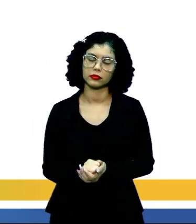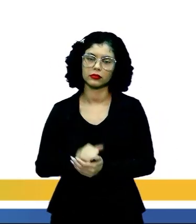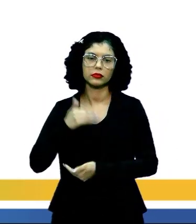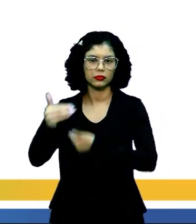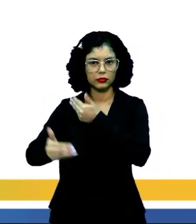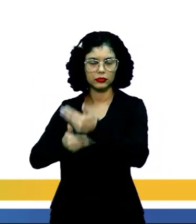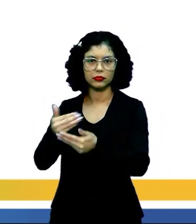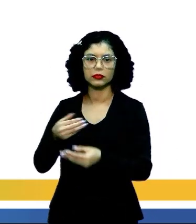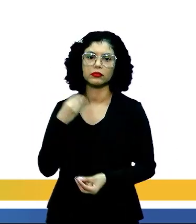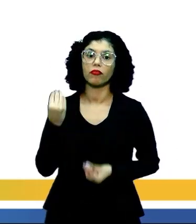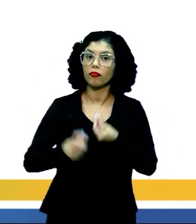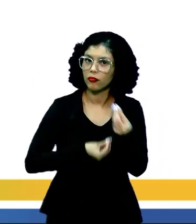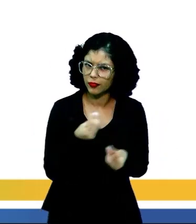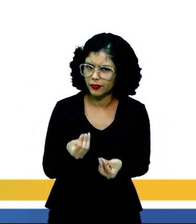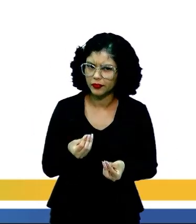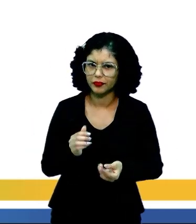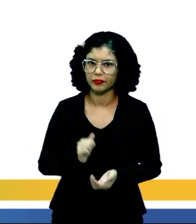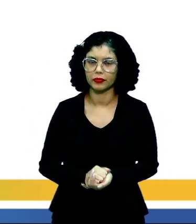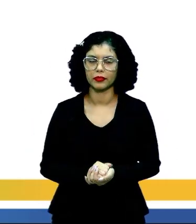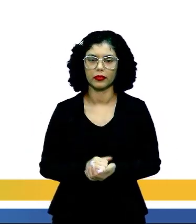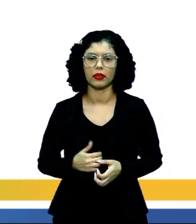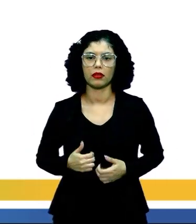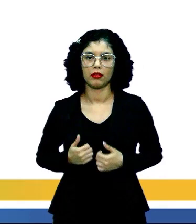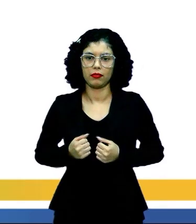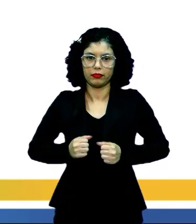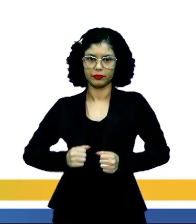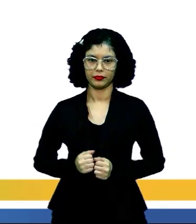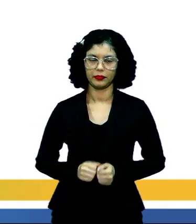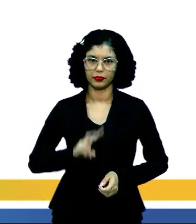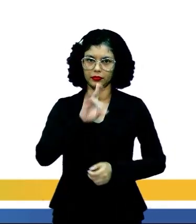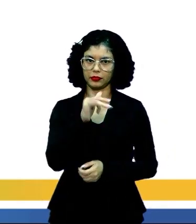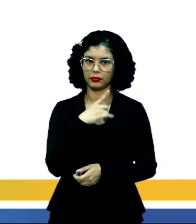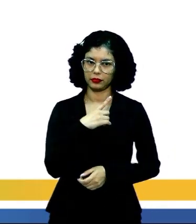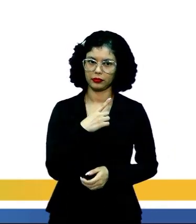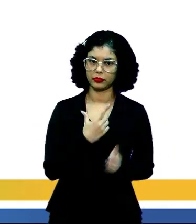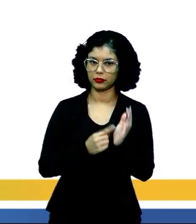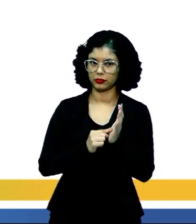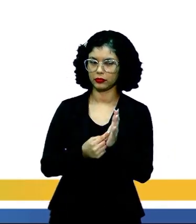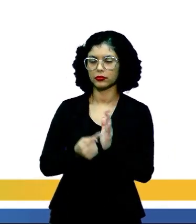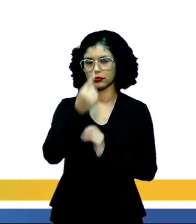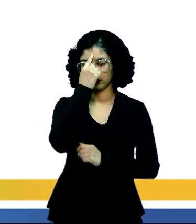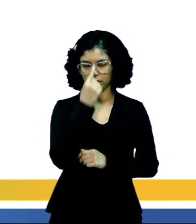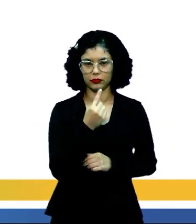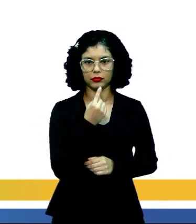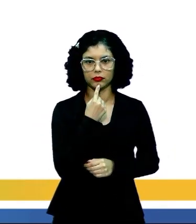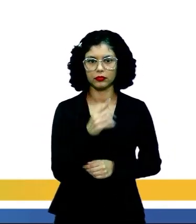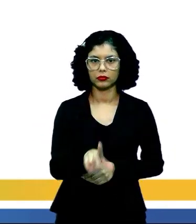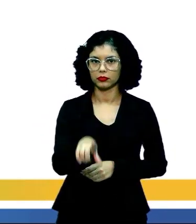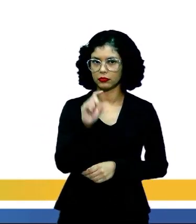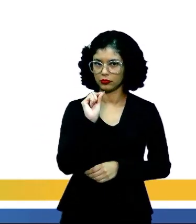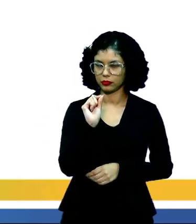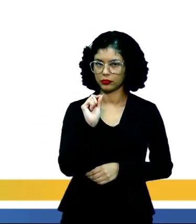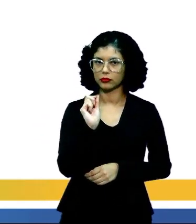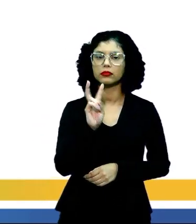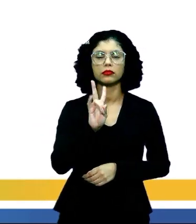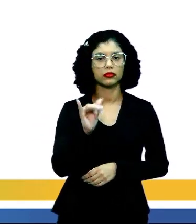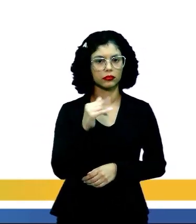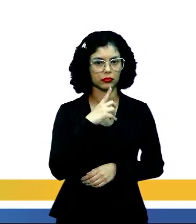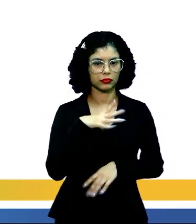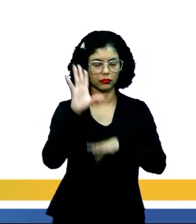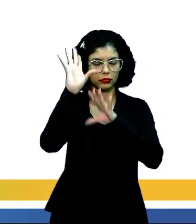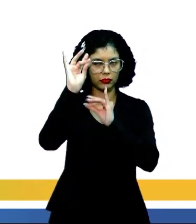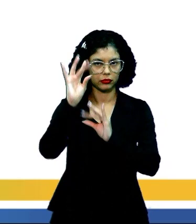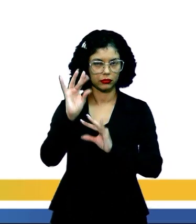literatura de transição como? Vai ter um item aí, vai ter uma alternativa, que vai ter